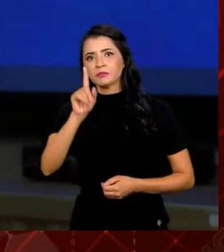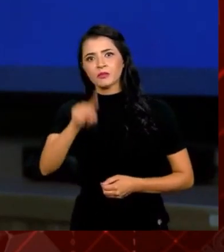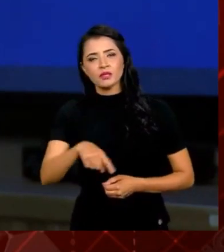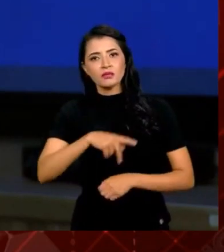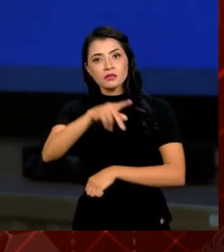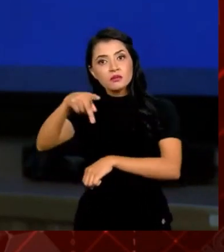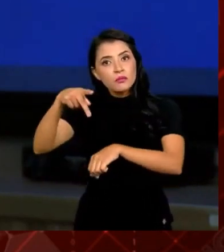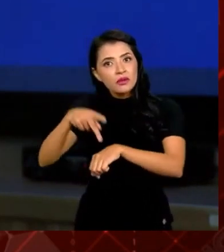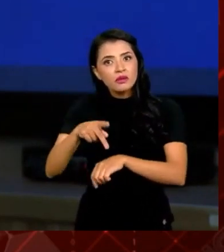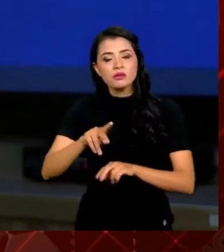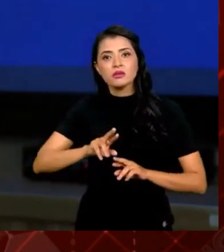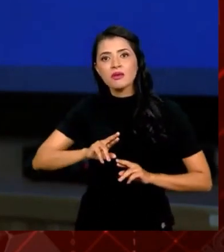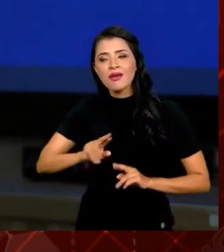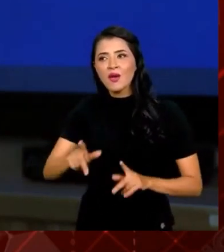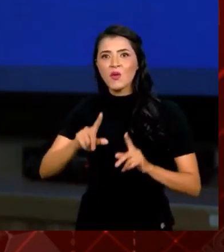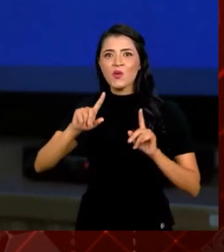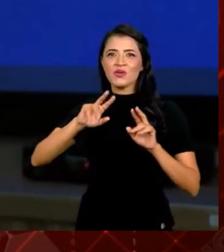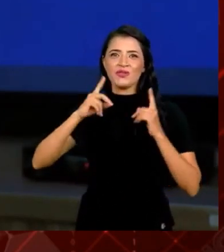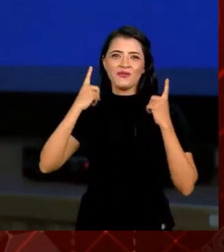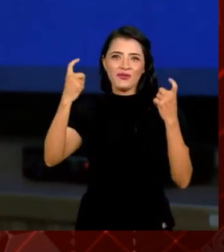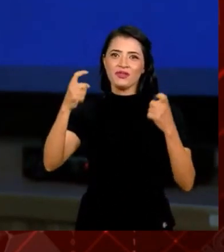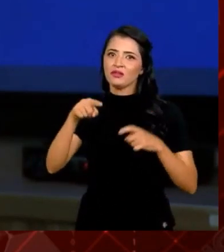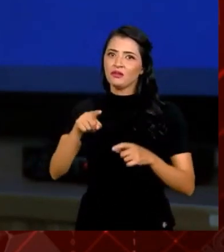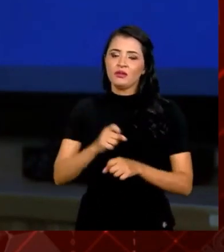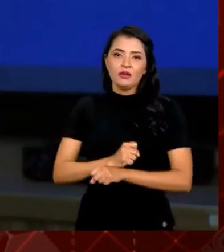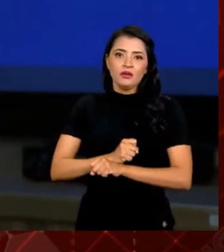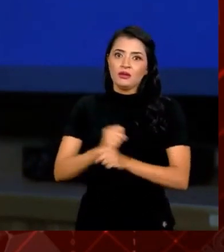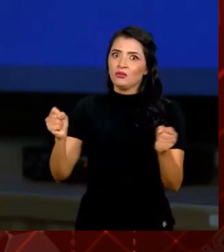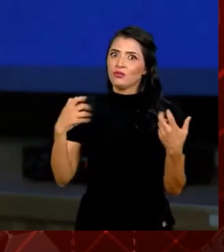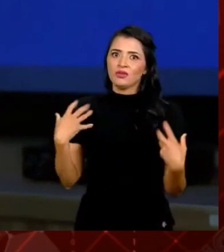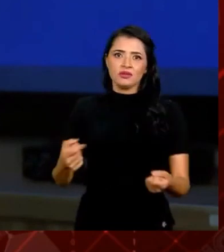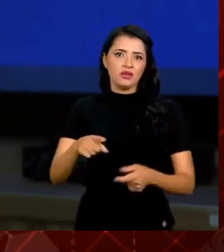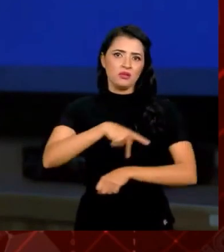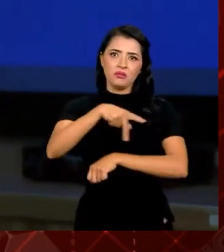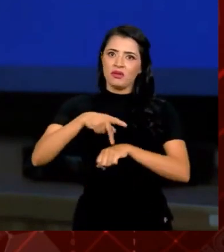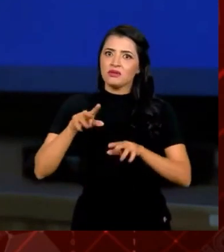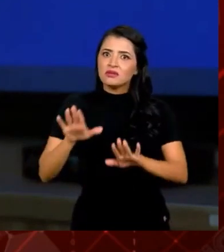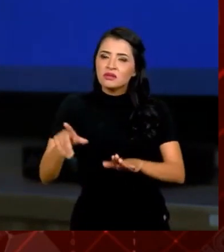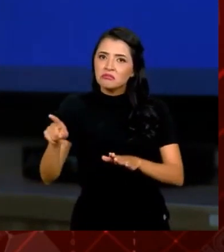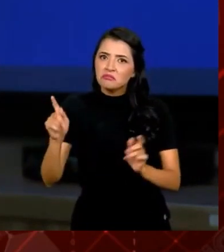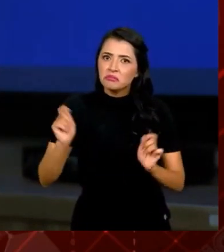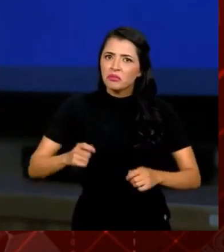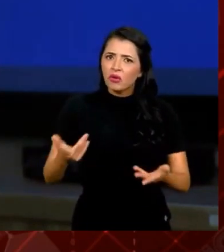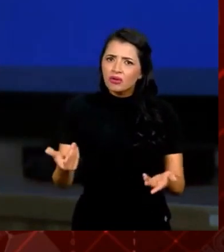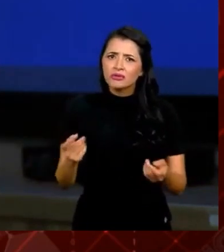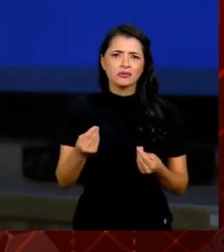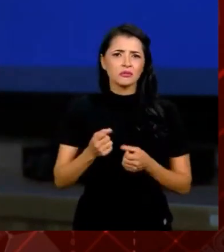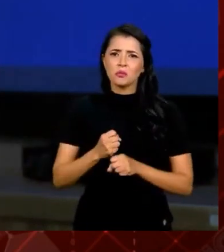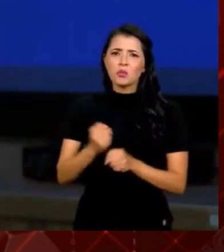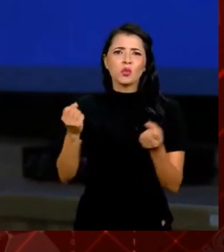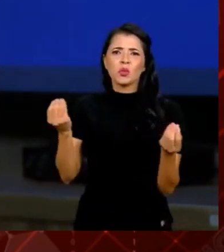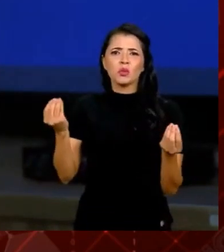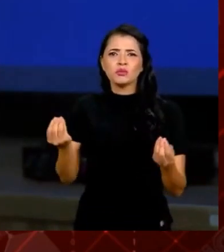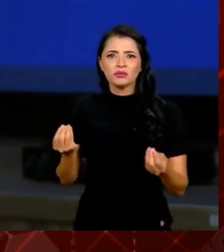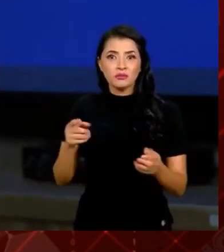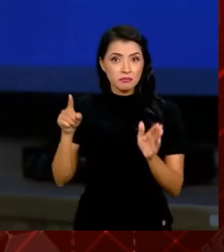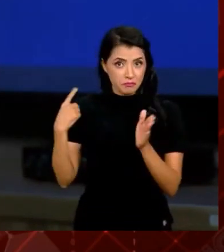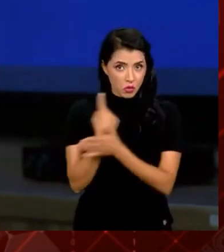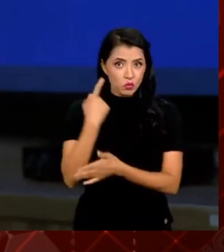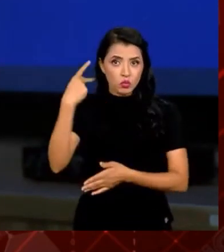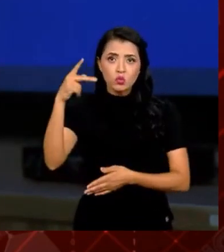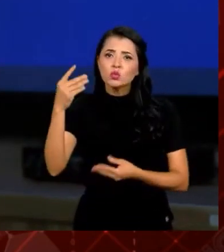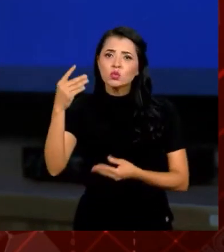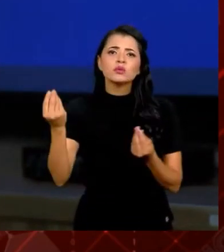isso é país que é inviável, um país que permite uma coisa dessa, inviável. Aí a tua pergunta, o a gente faz?